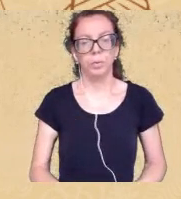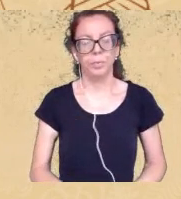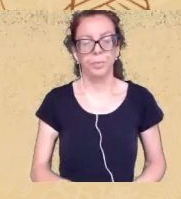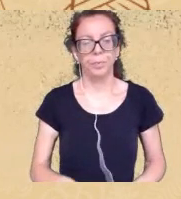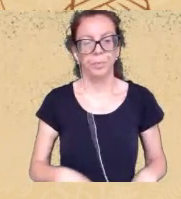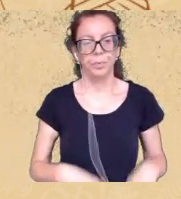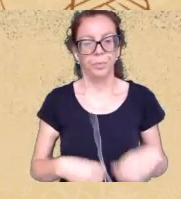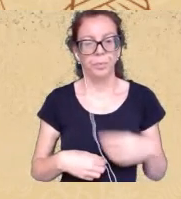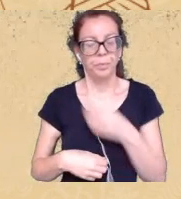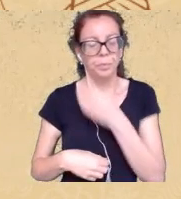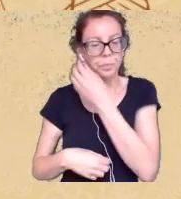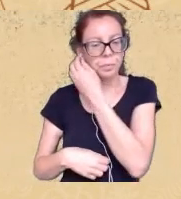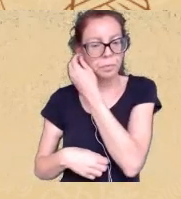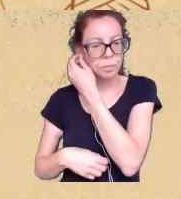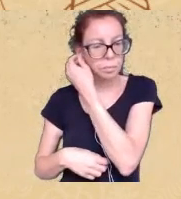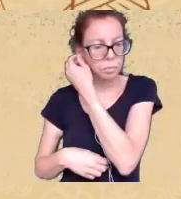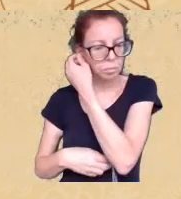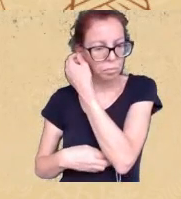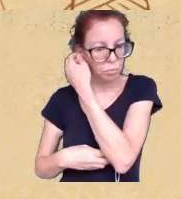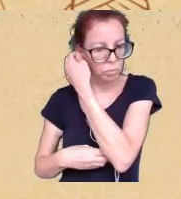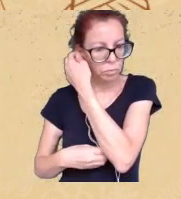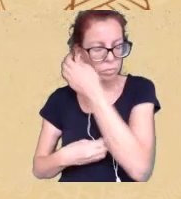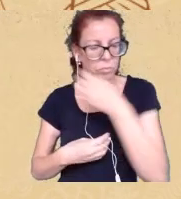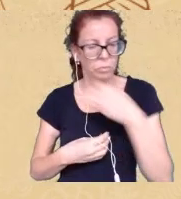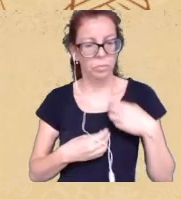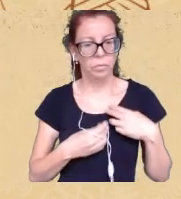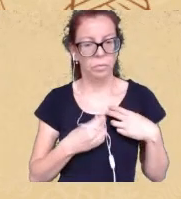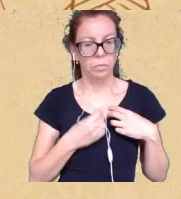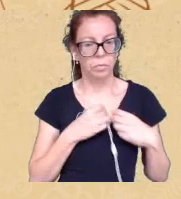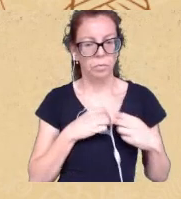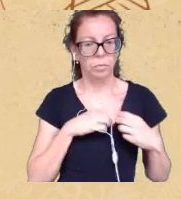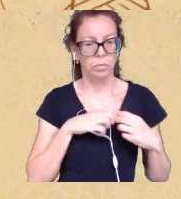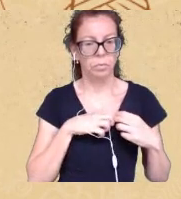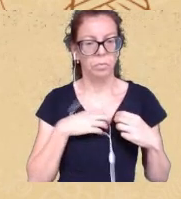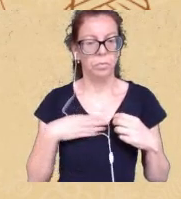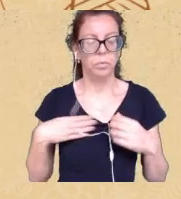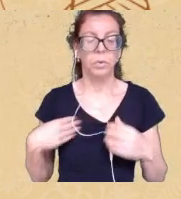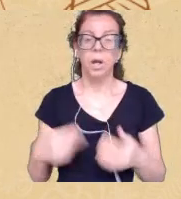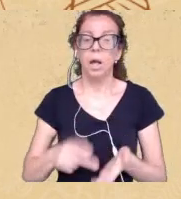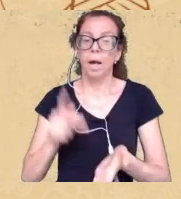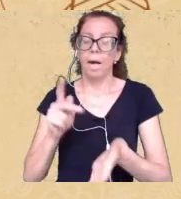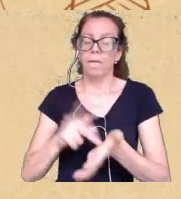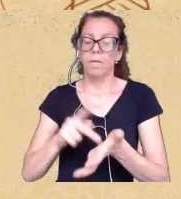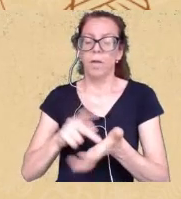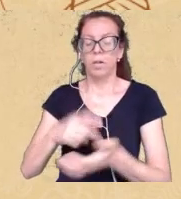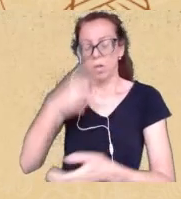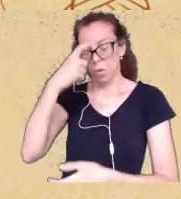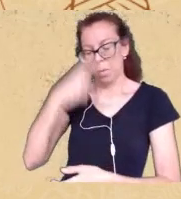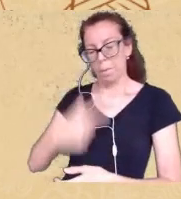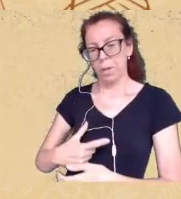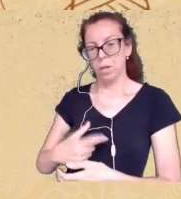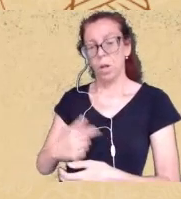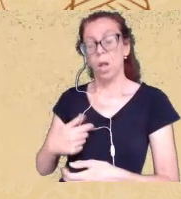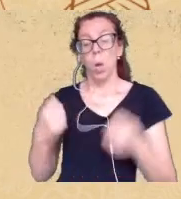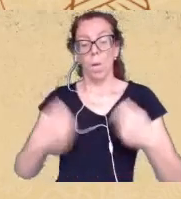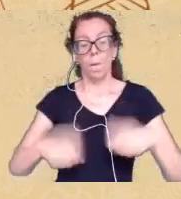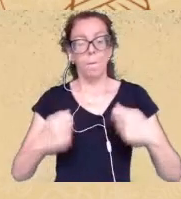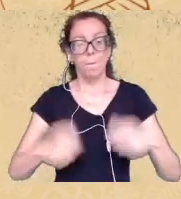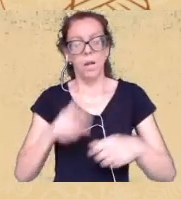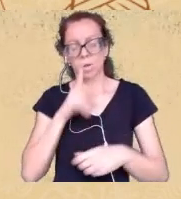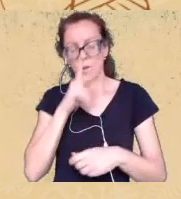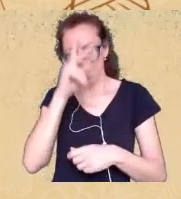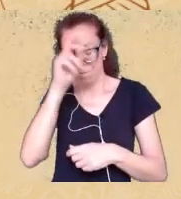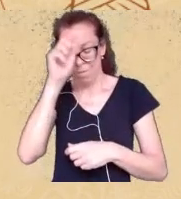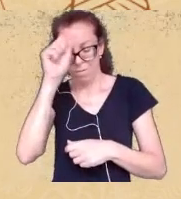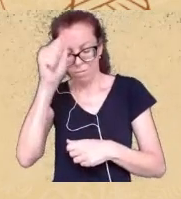mas que é muito mais do que uma cabeça física é a verdadeira essência do ser então eu preciso fortalecer os Ori para que os Ori